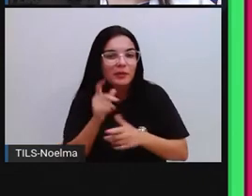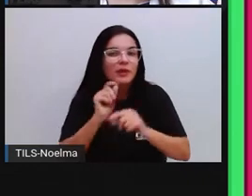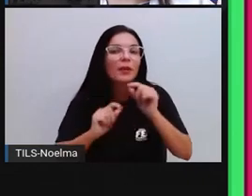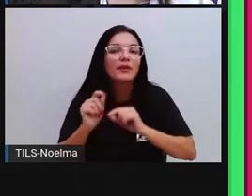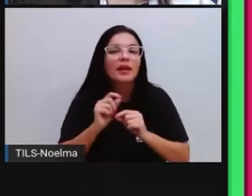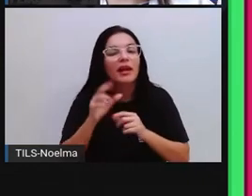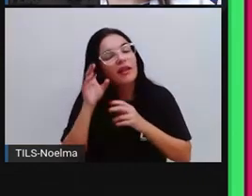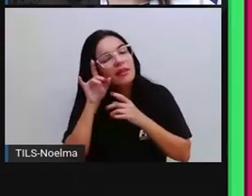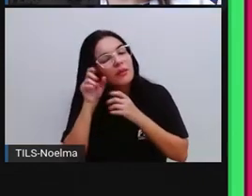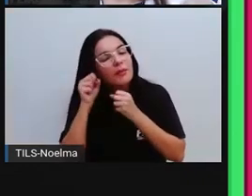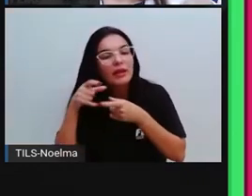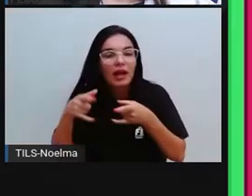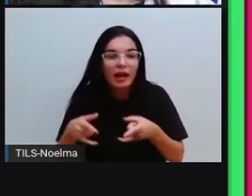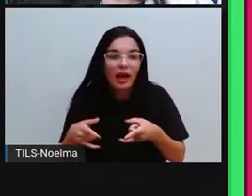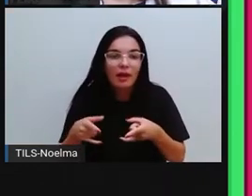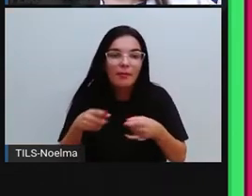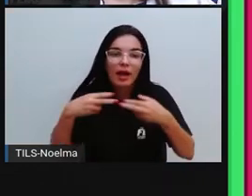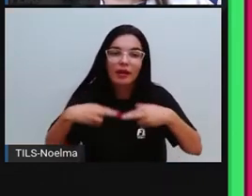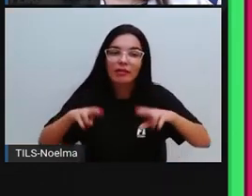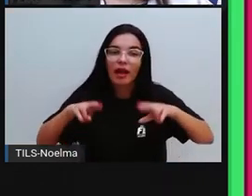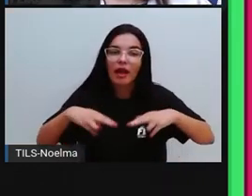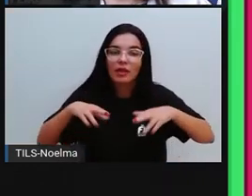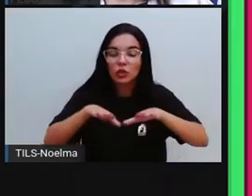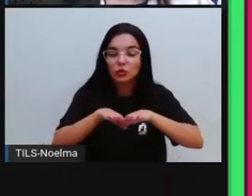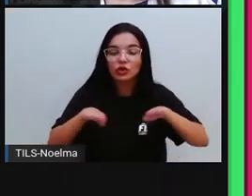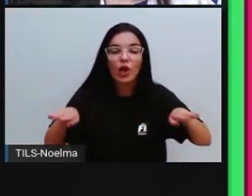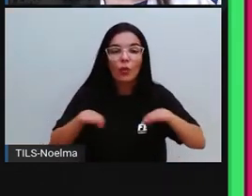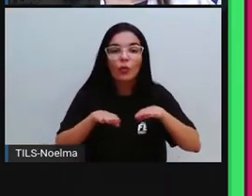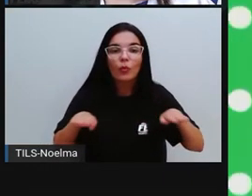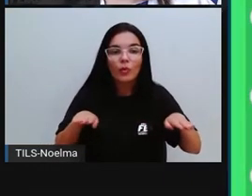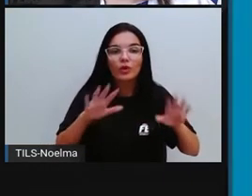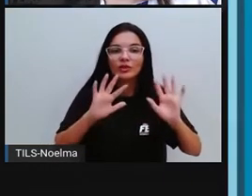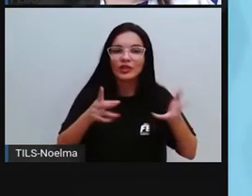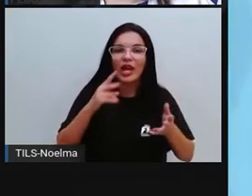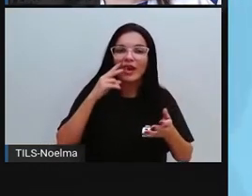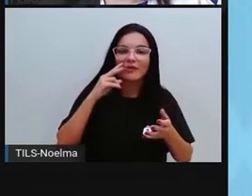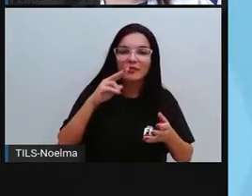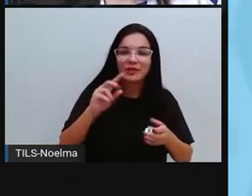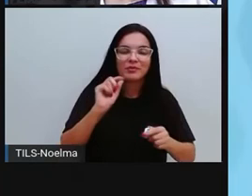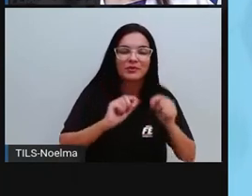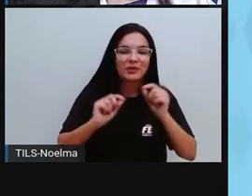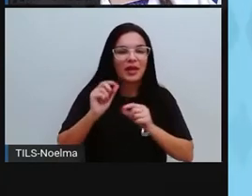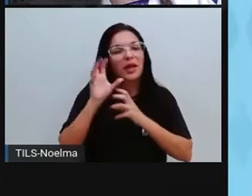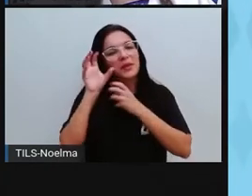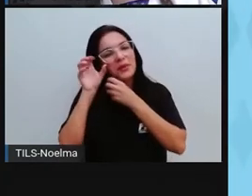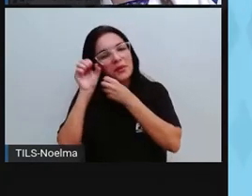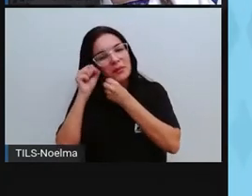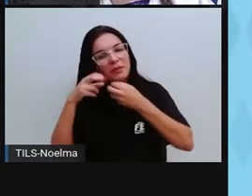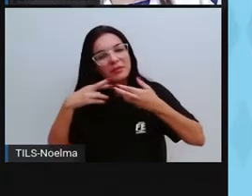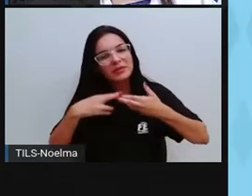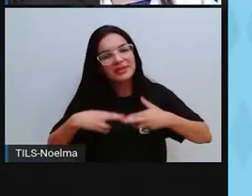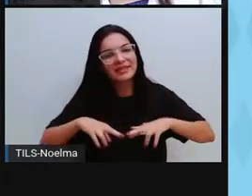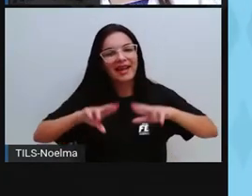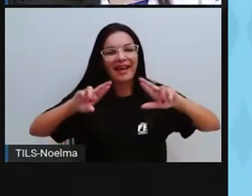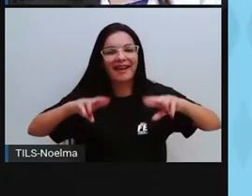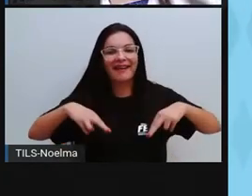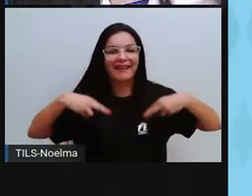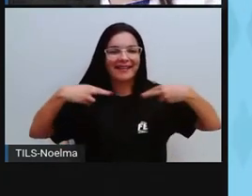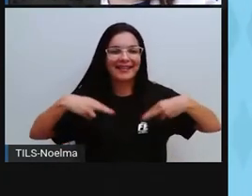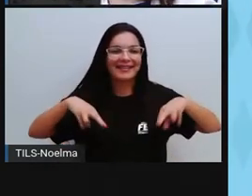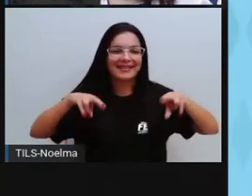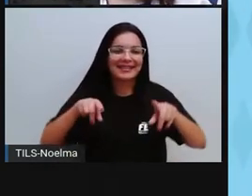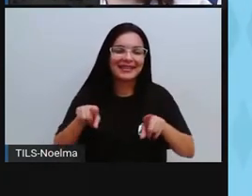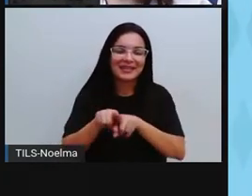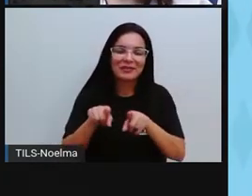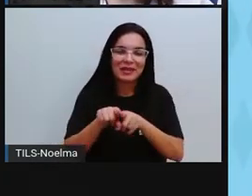dormiam na cama, na rede ou no chão. vimos, né, que na rede, que inclusive a rede faz parte do